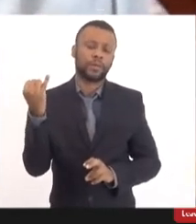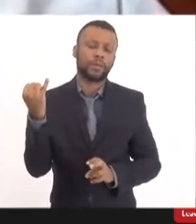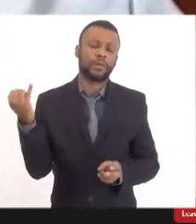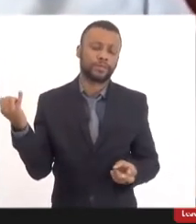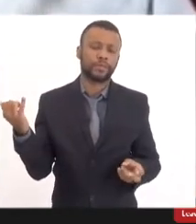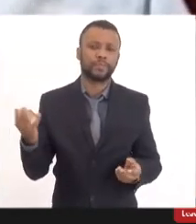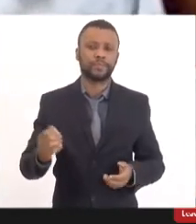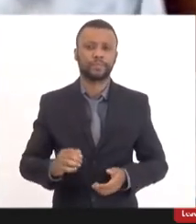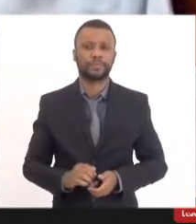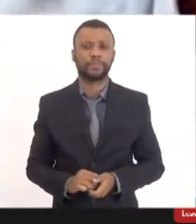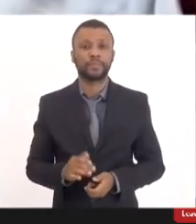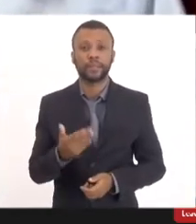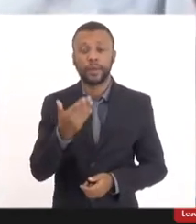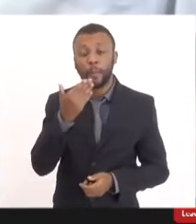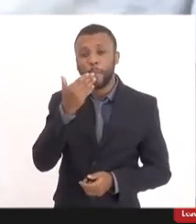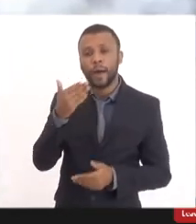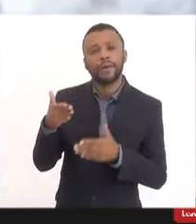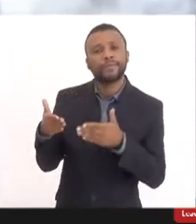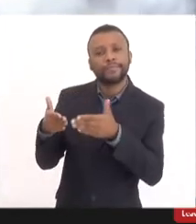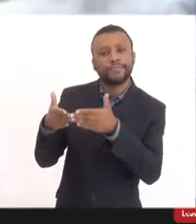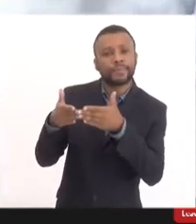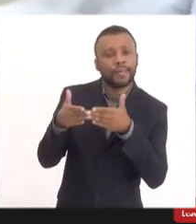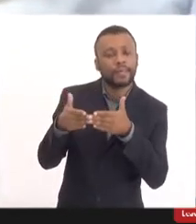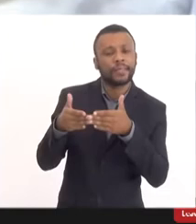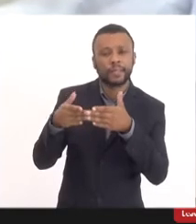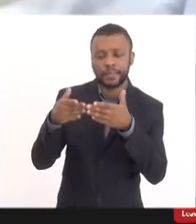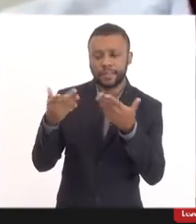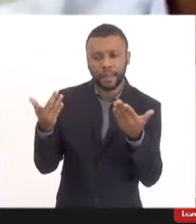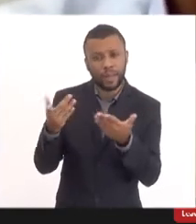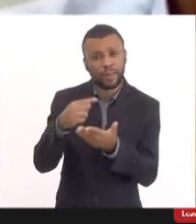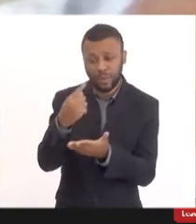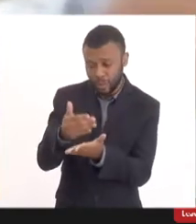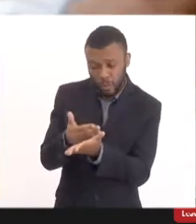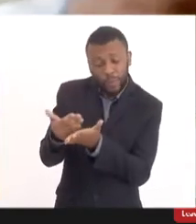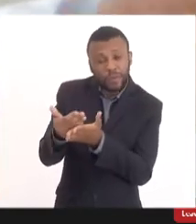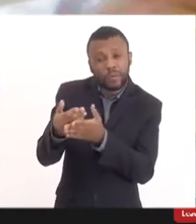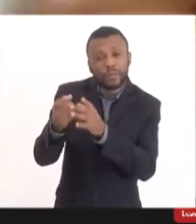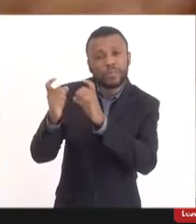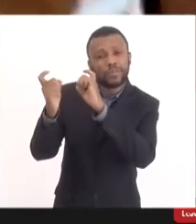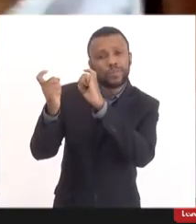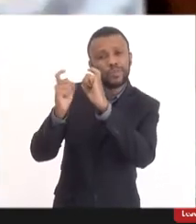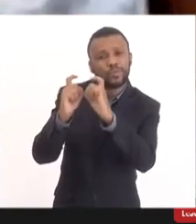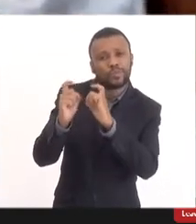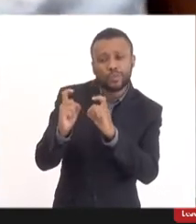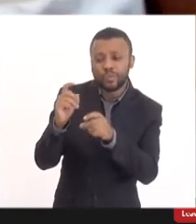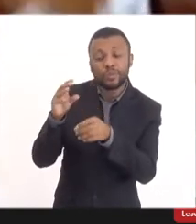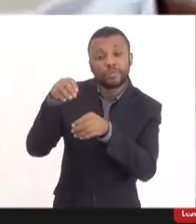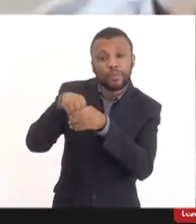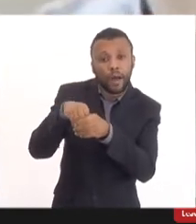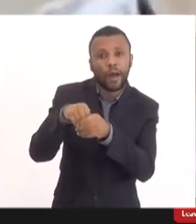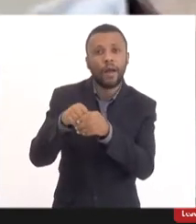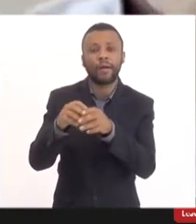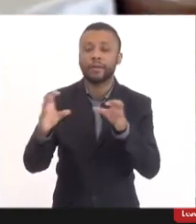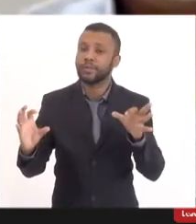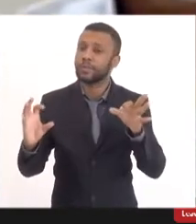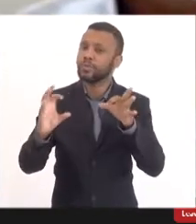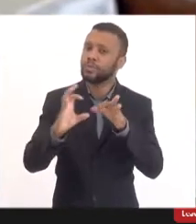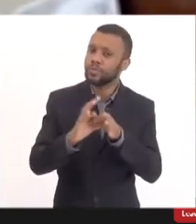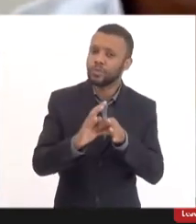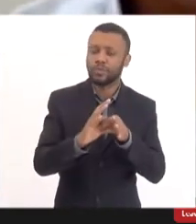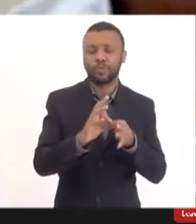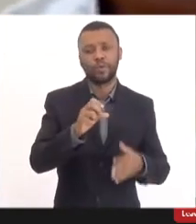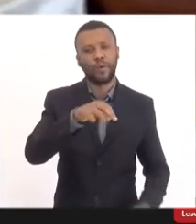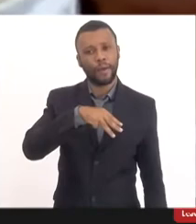esse assunto já tem sido discutido bastante internamente, inclusive com o próprio Ministério Público, que tem representantes aí